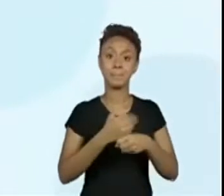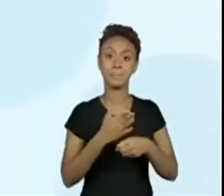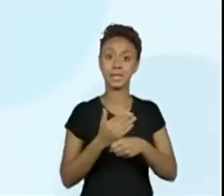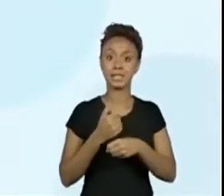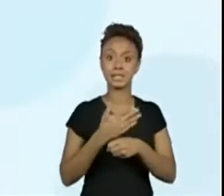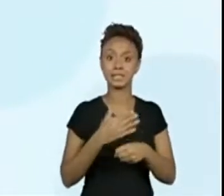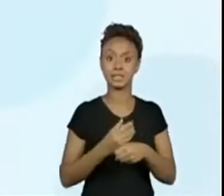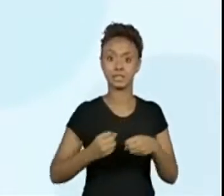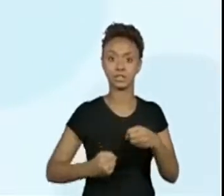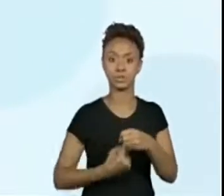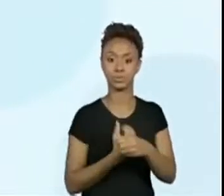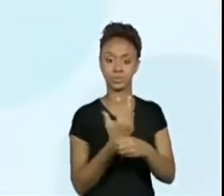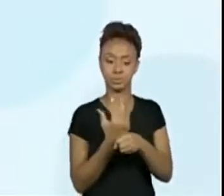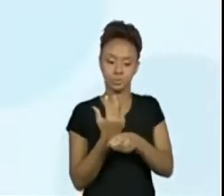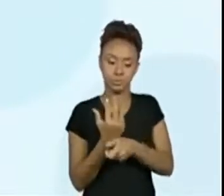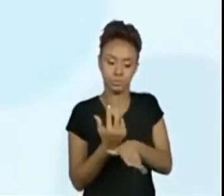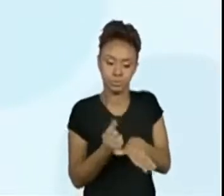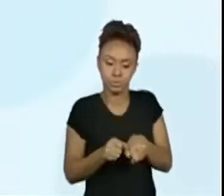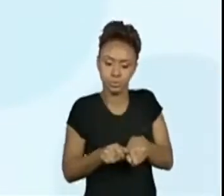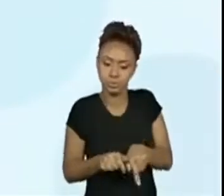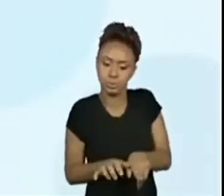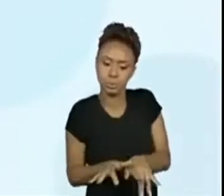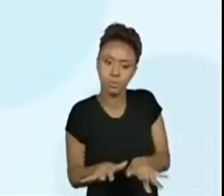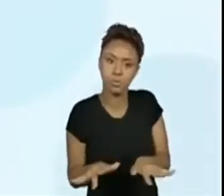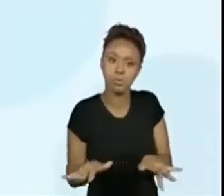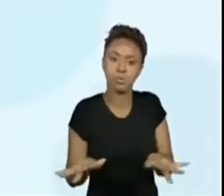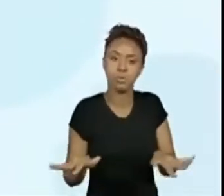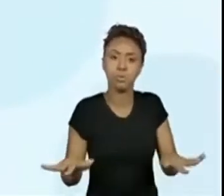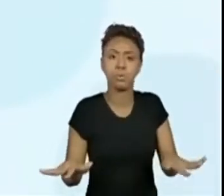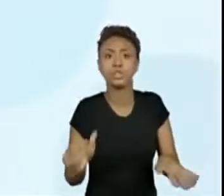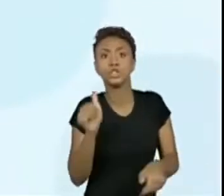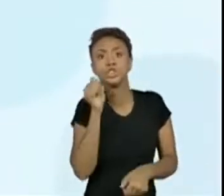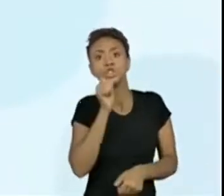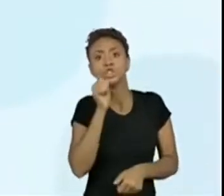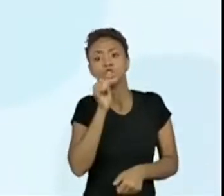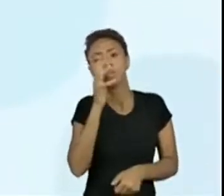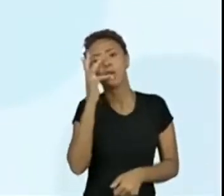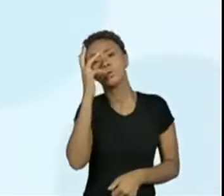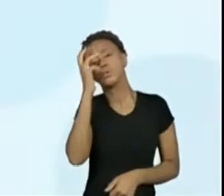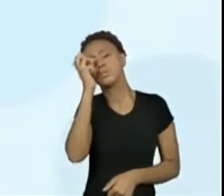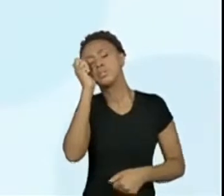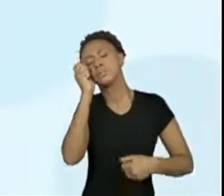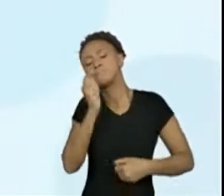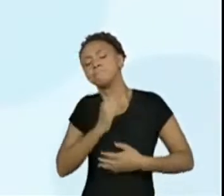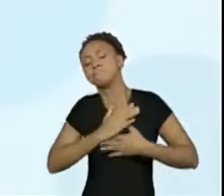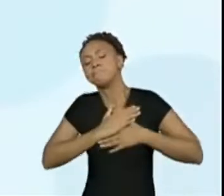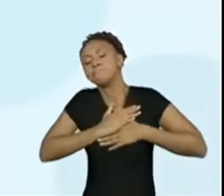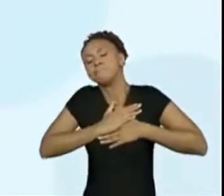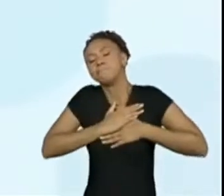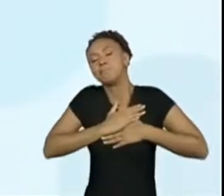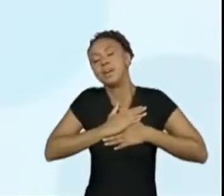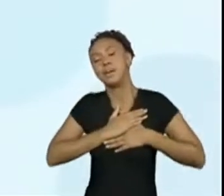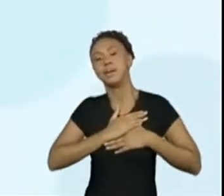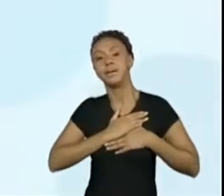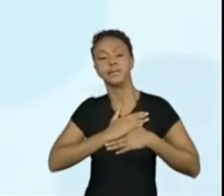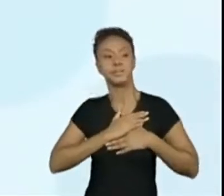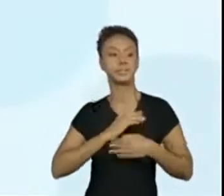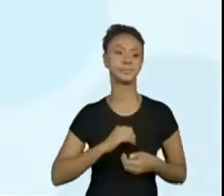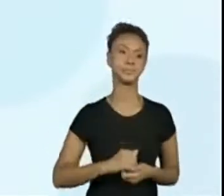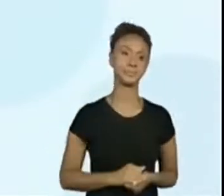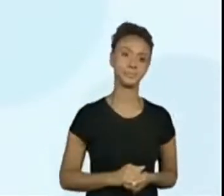Batatinha quando nasce, se esparrama pelo chão. Menininha quando dorme, põe a mão no coração.